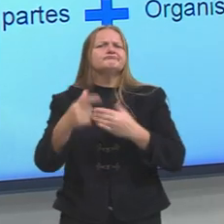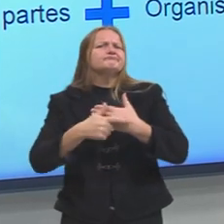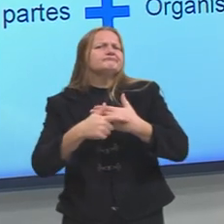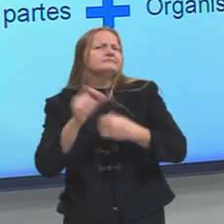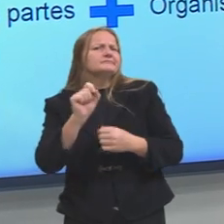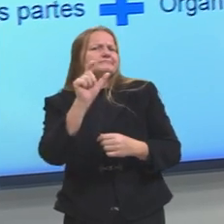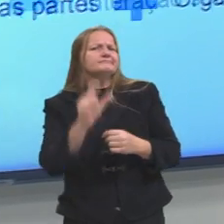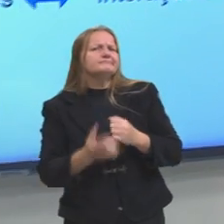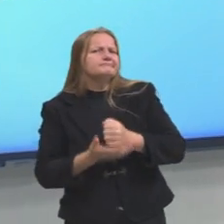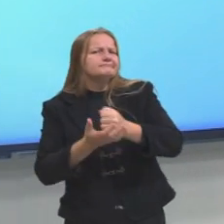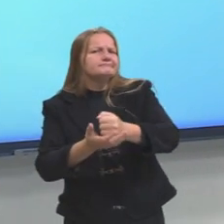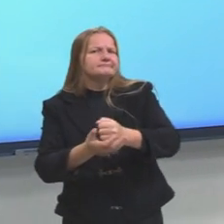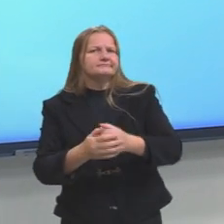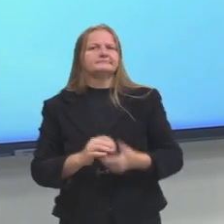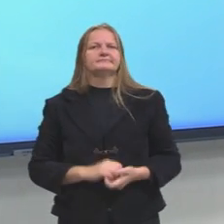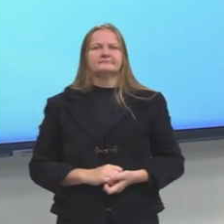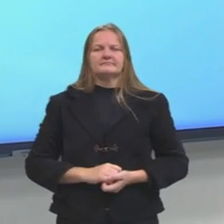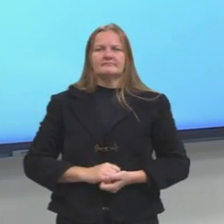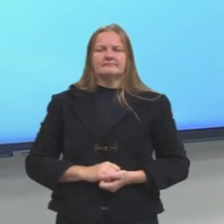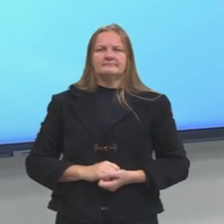Isso ele não chegou a questionar.